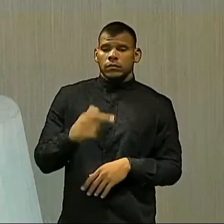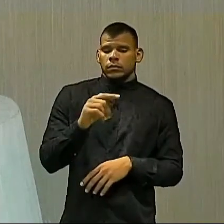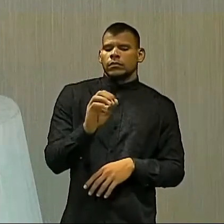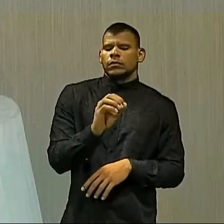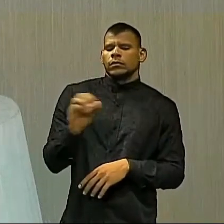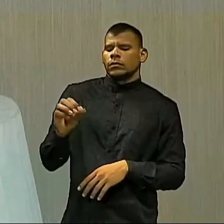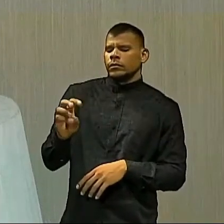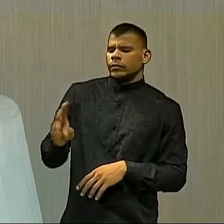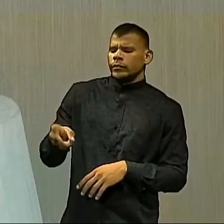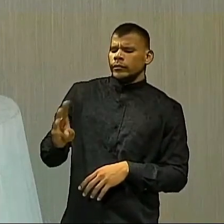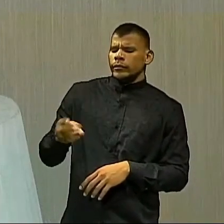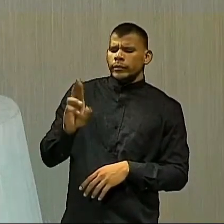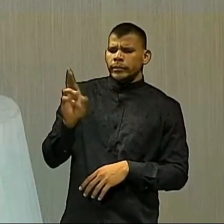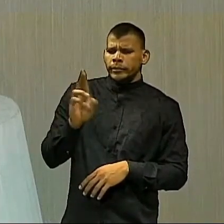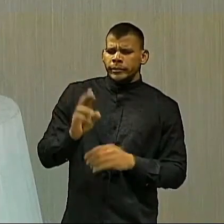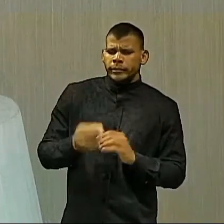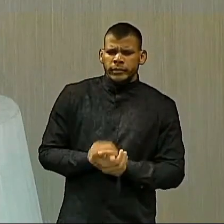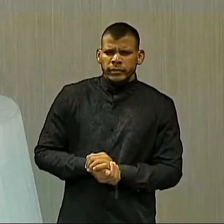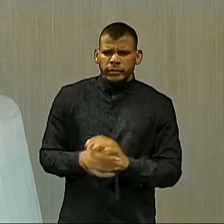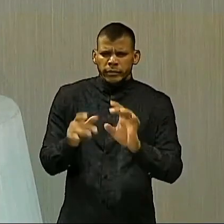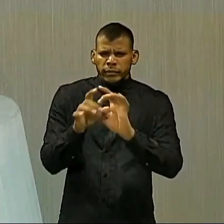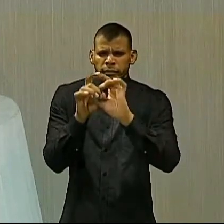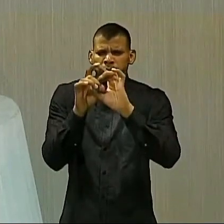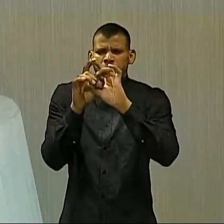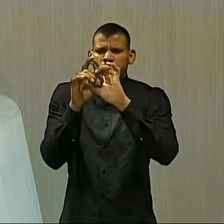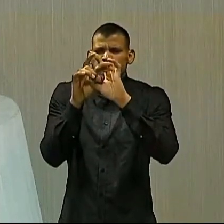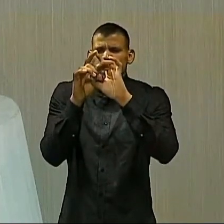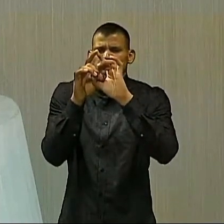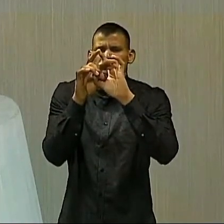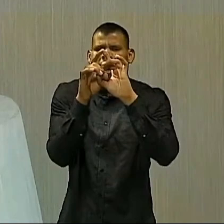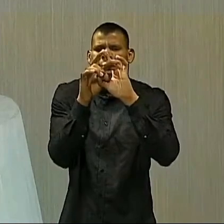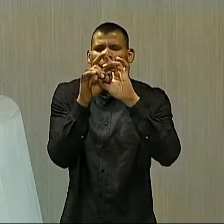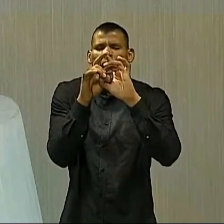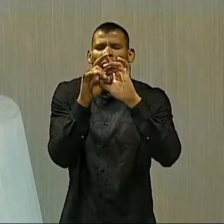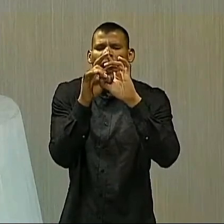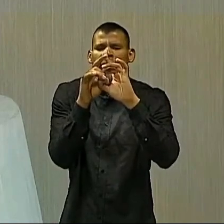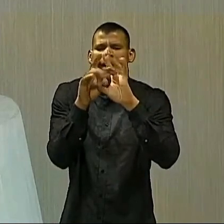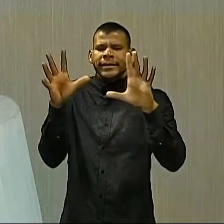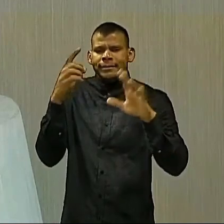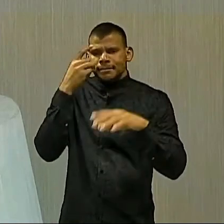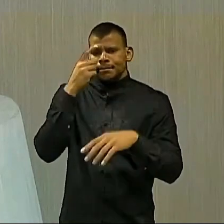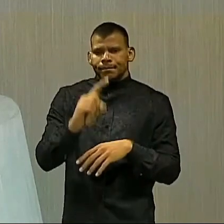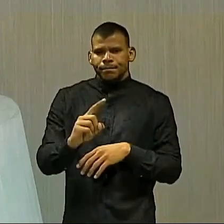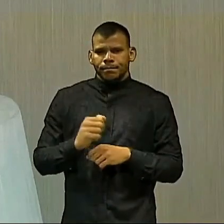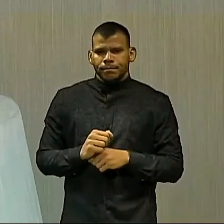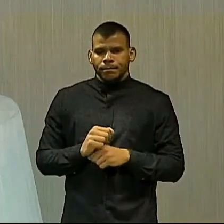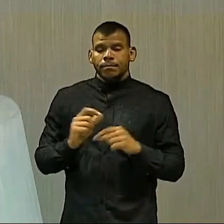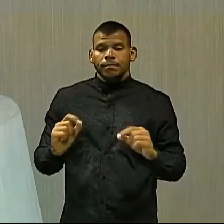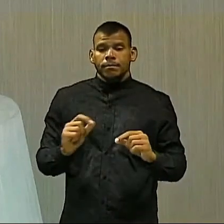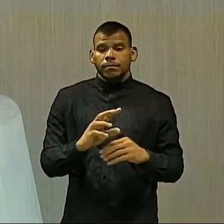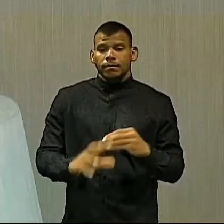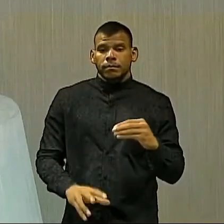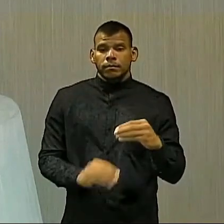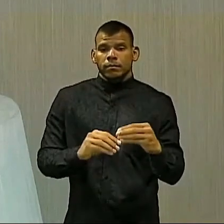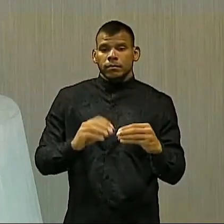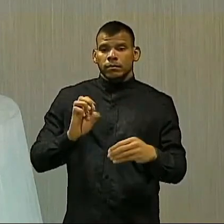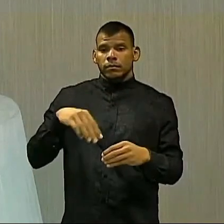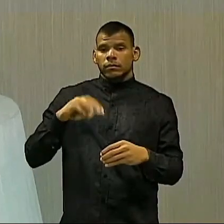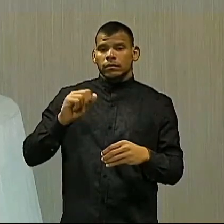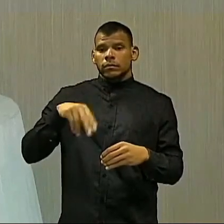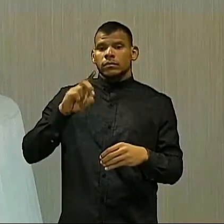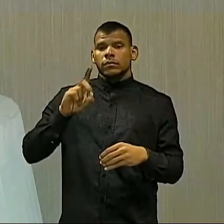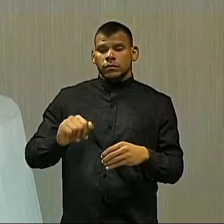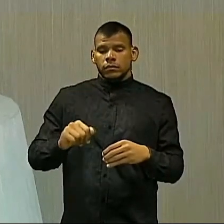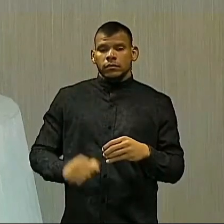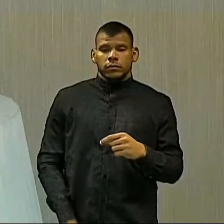milhões de reais liberados em um único dia. De emendas, de emendas que